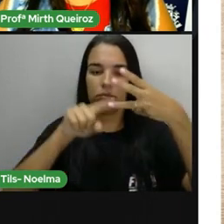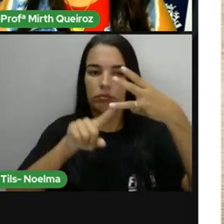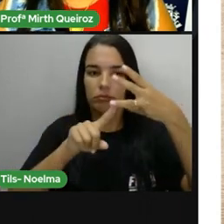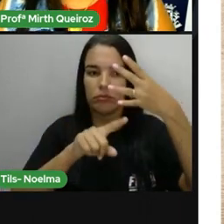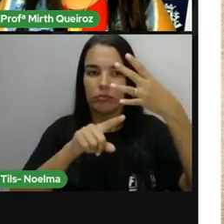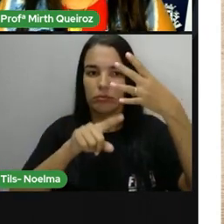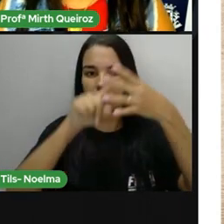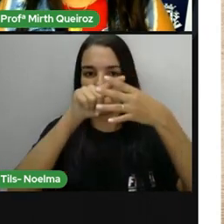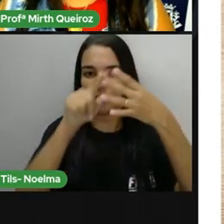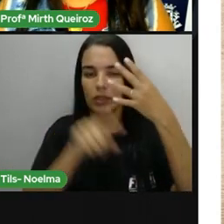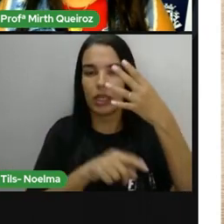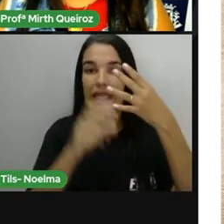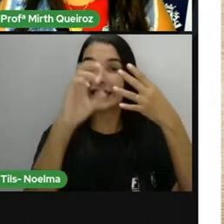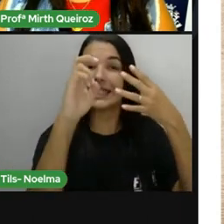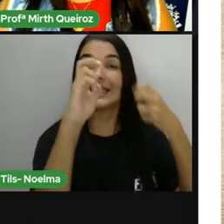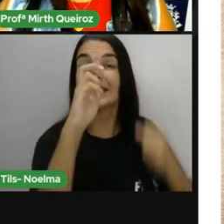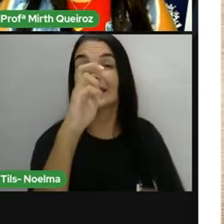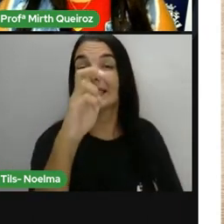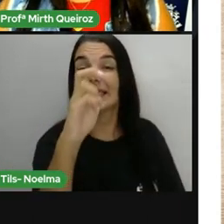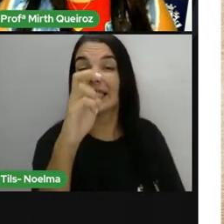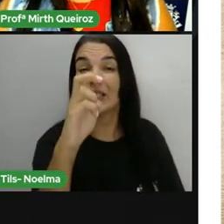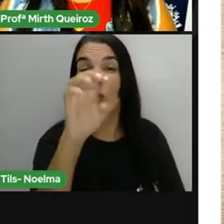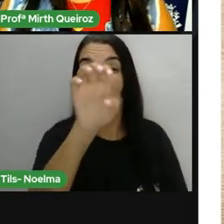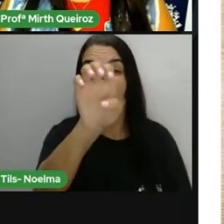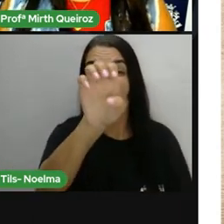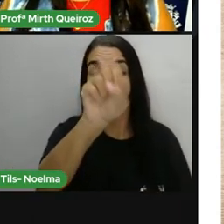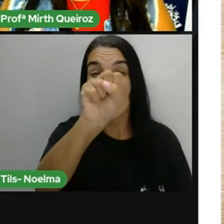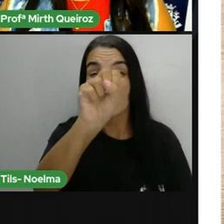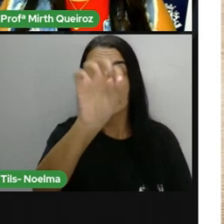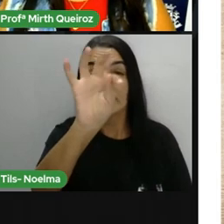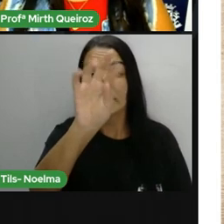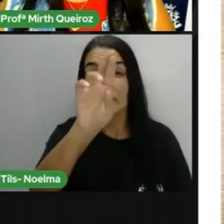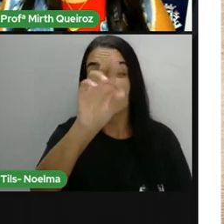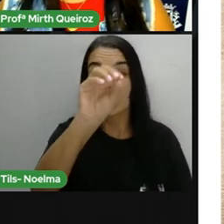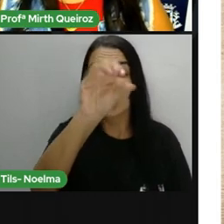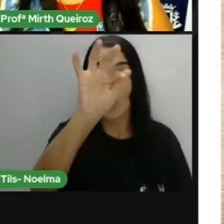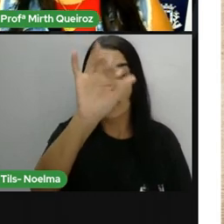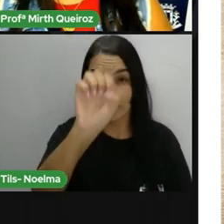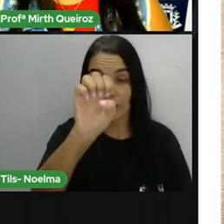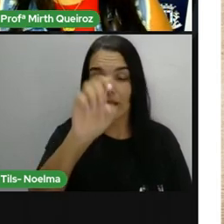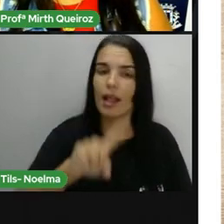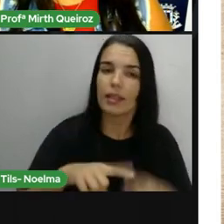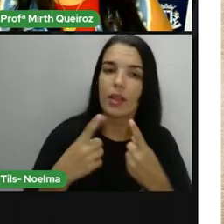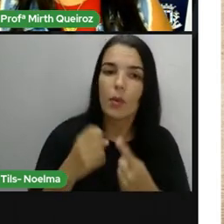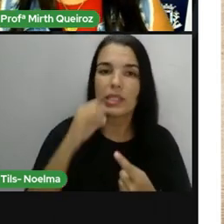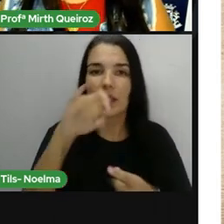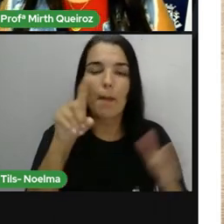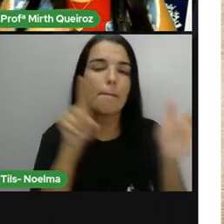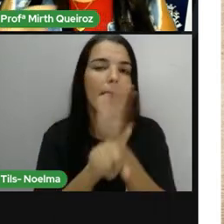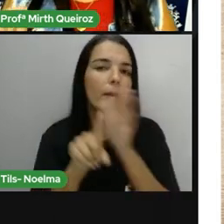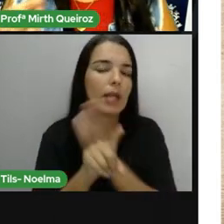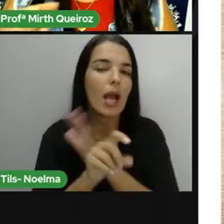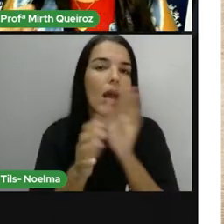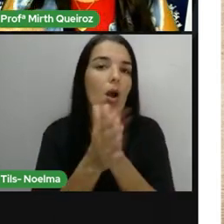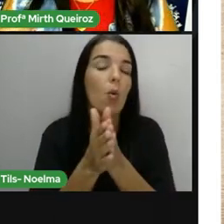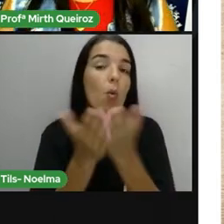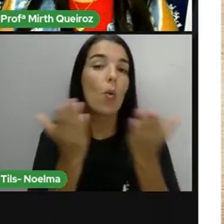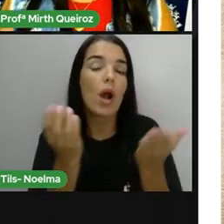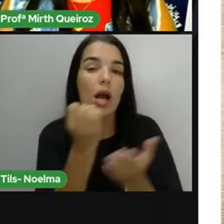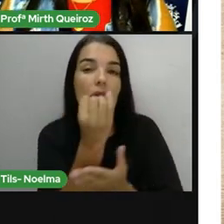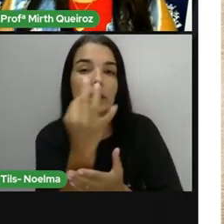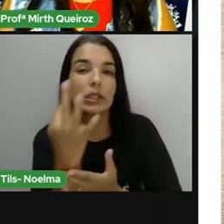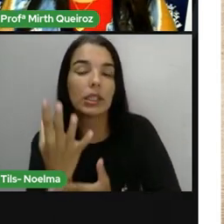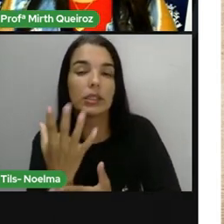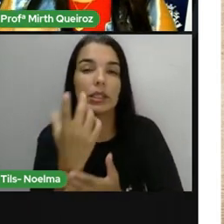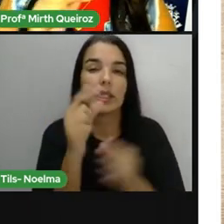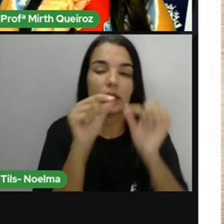quatro, cinco estrofes. E se a gente for falar quantos versos tem cada estrofe, é quantas linhas